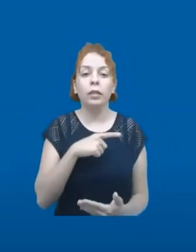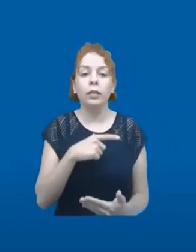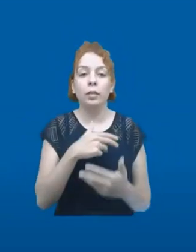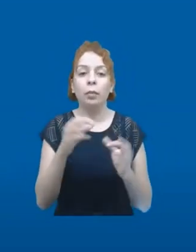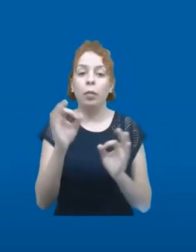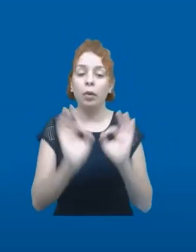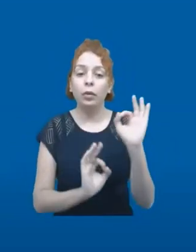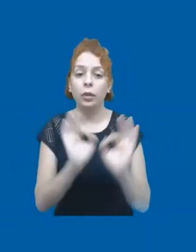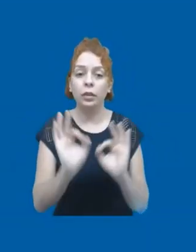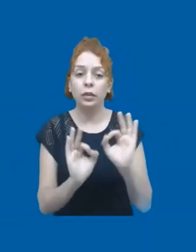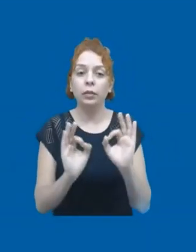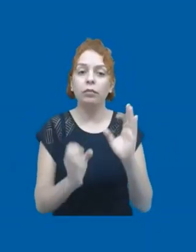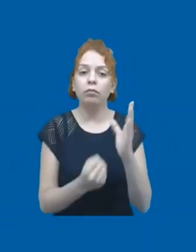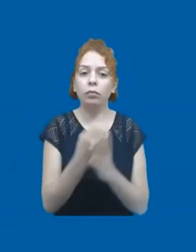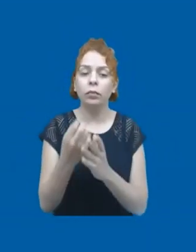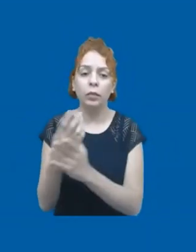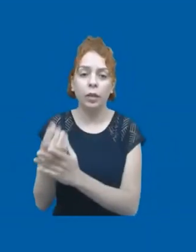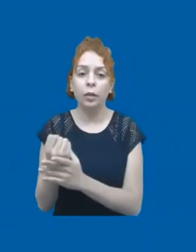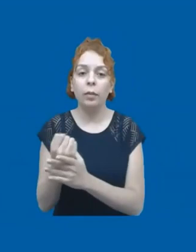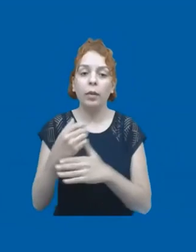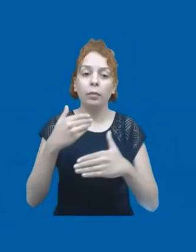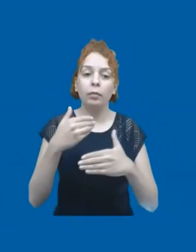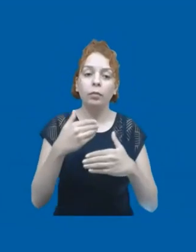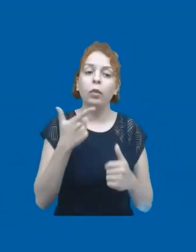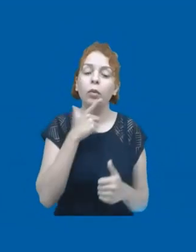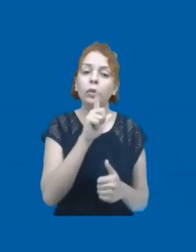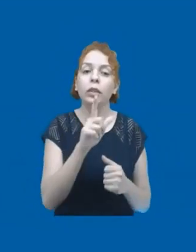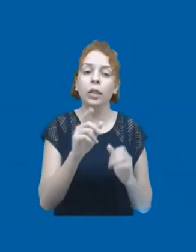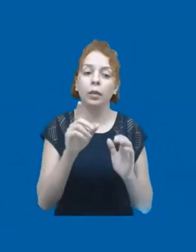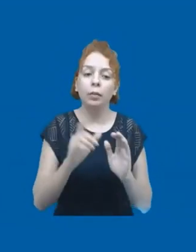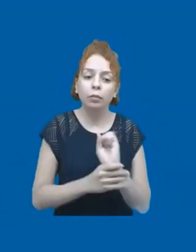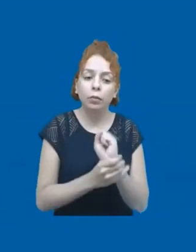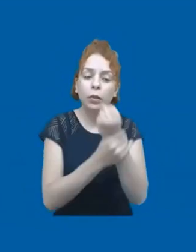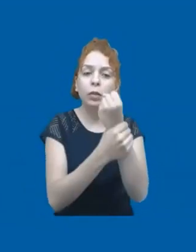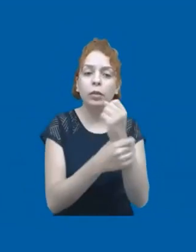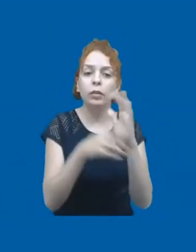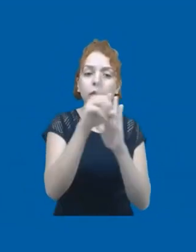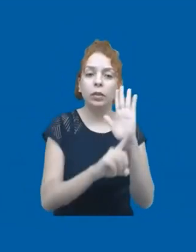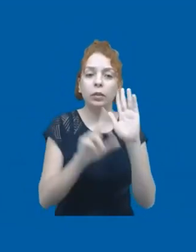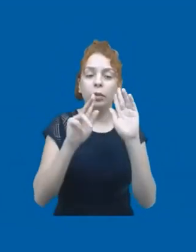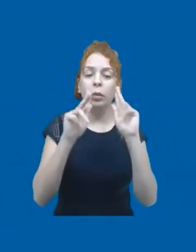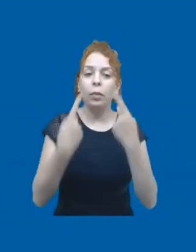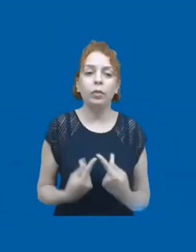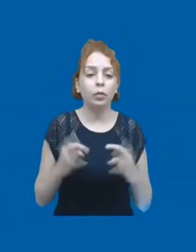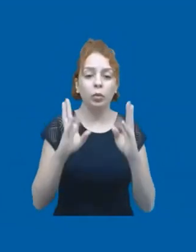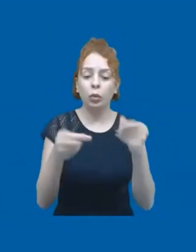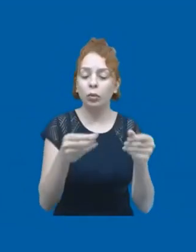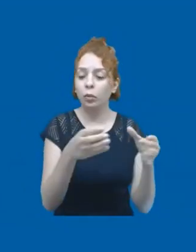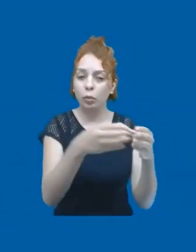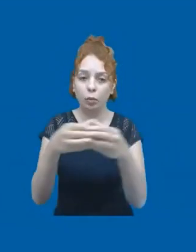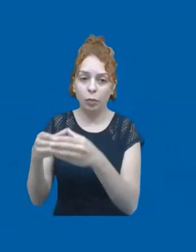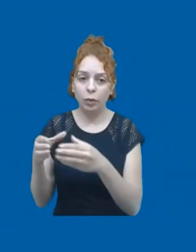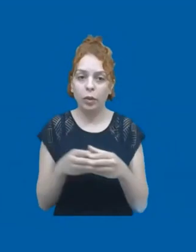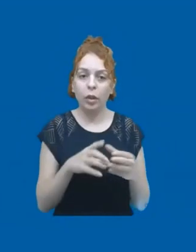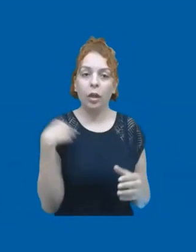projetos e iniciativas para promover a proteção dos direitos humanos de todos os grupos. Nossas